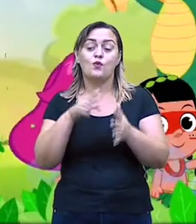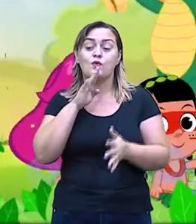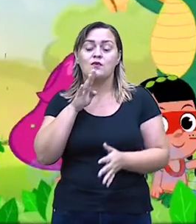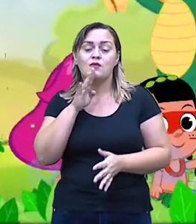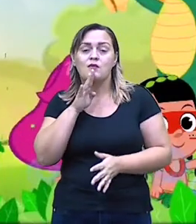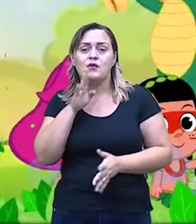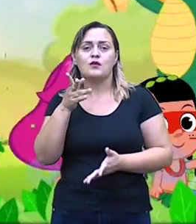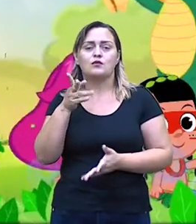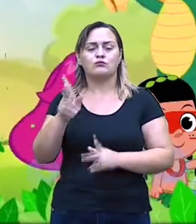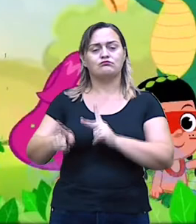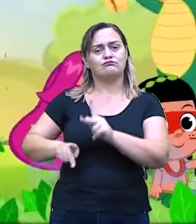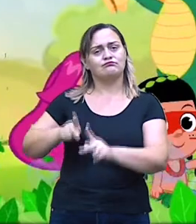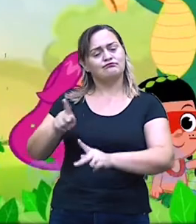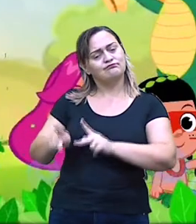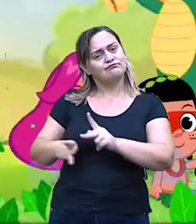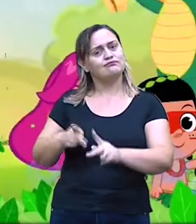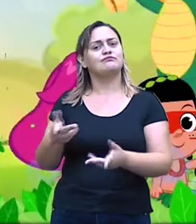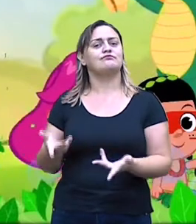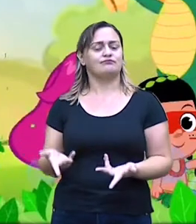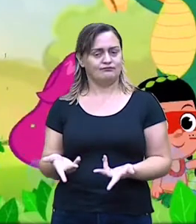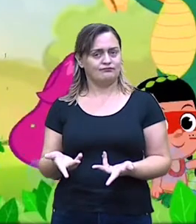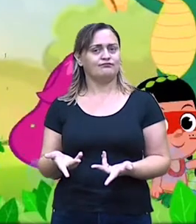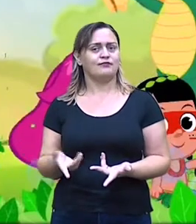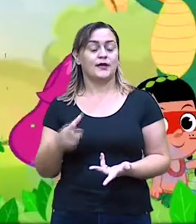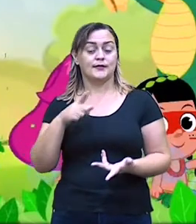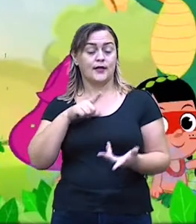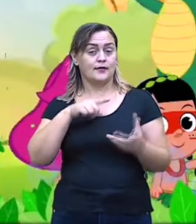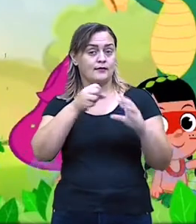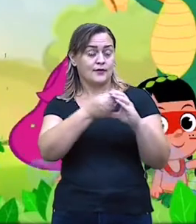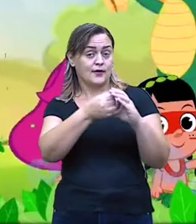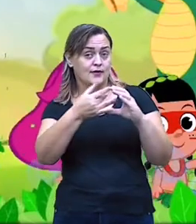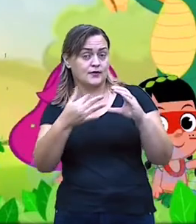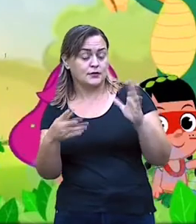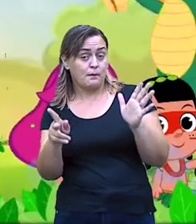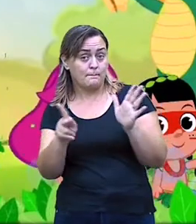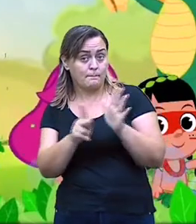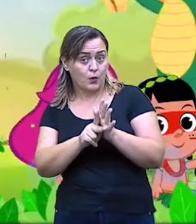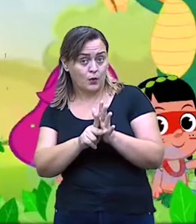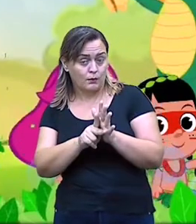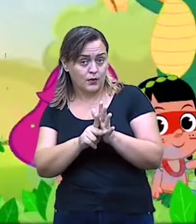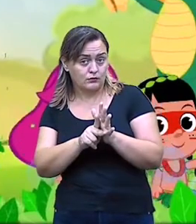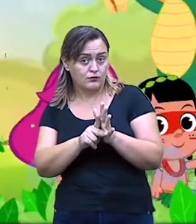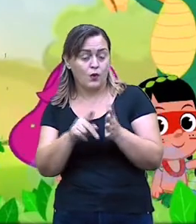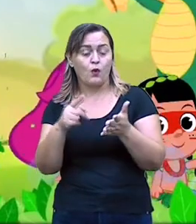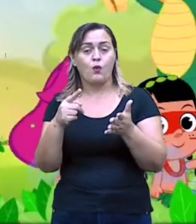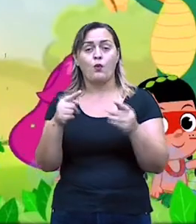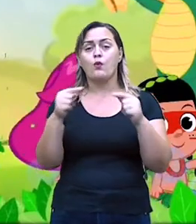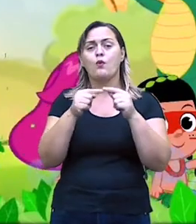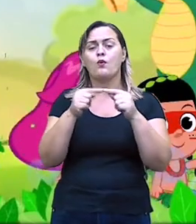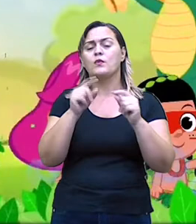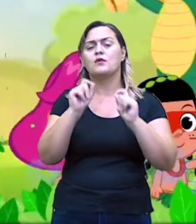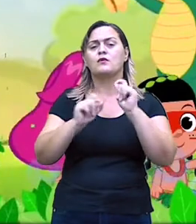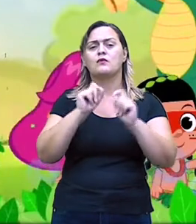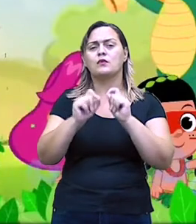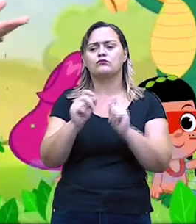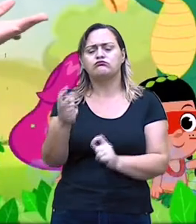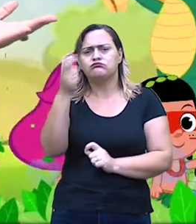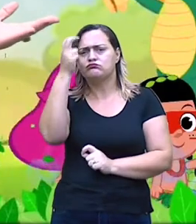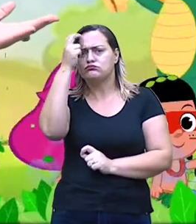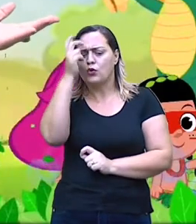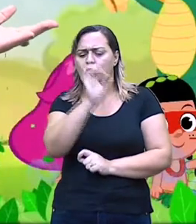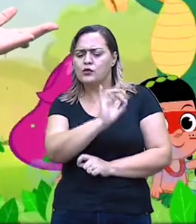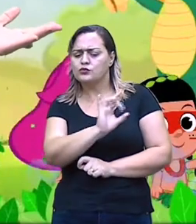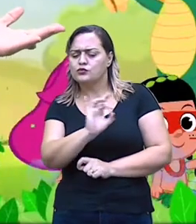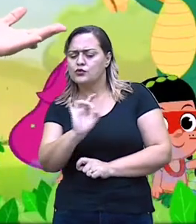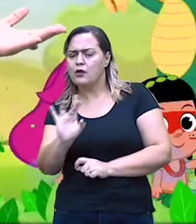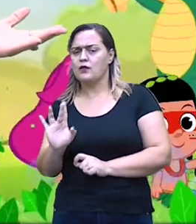histórias que assumem características específicas de acordo com a cultura e a tradição de cada povo. Brasil é um